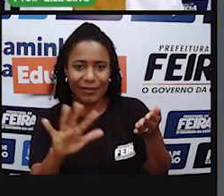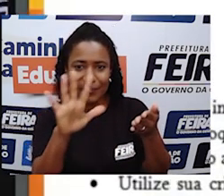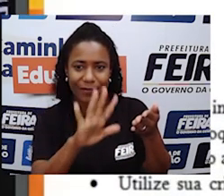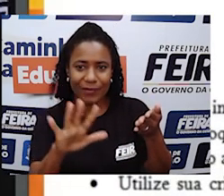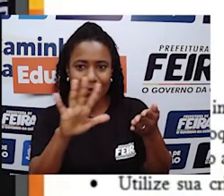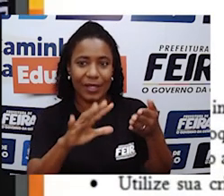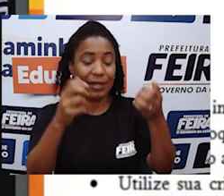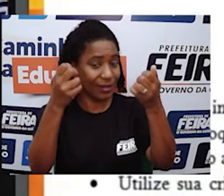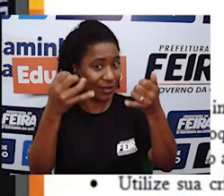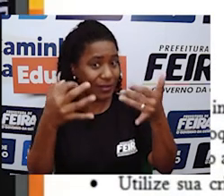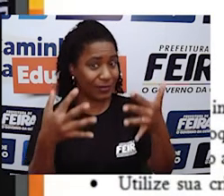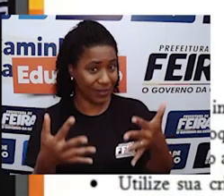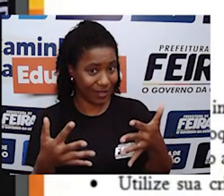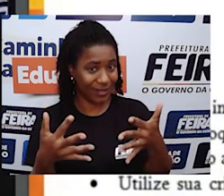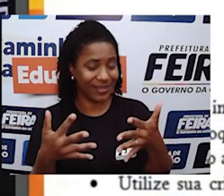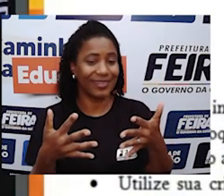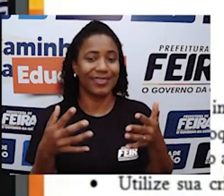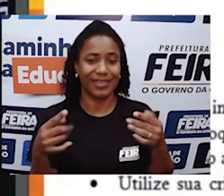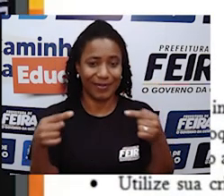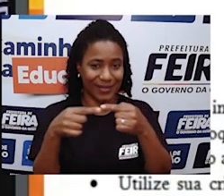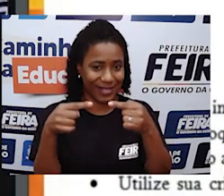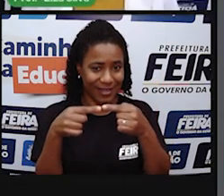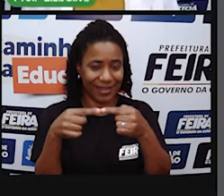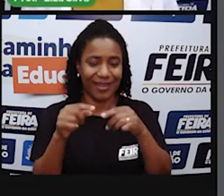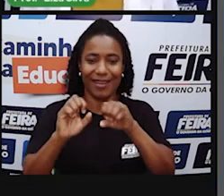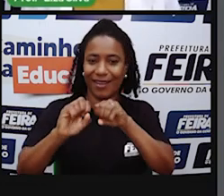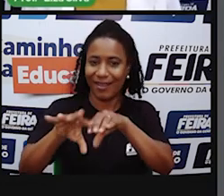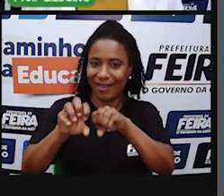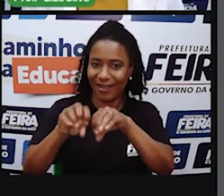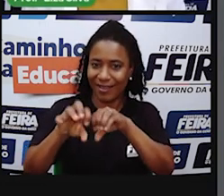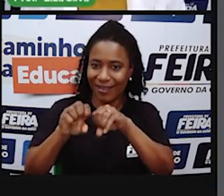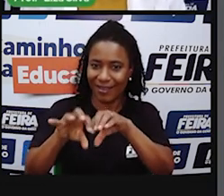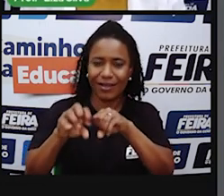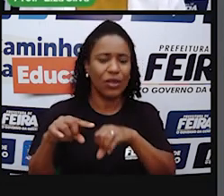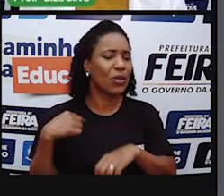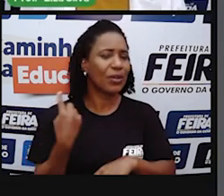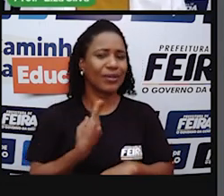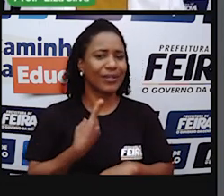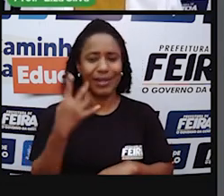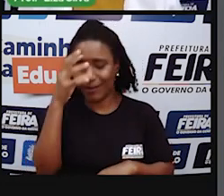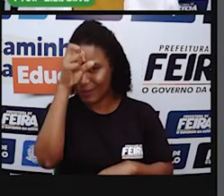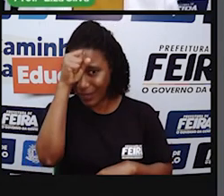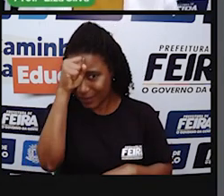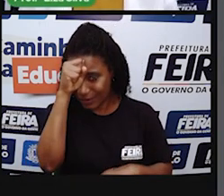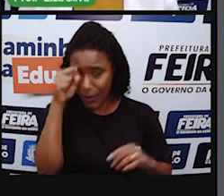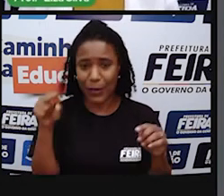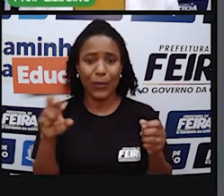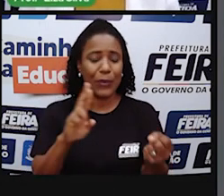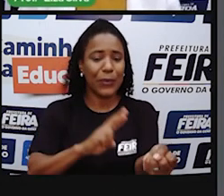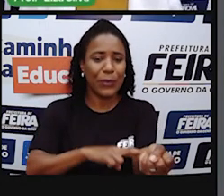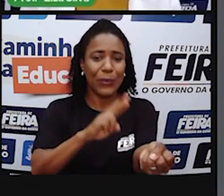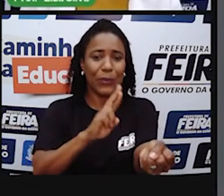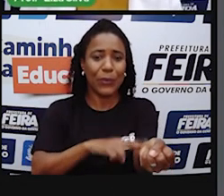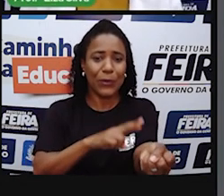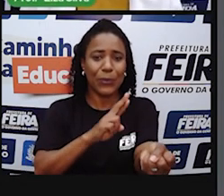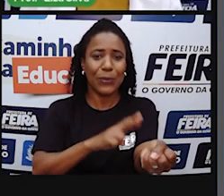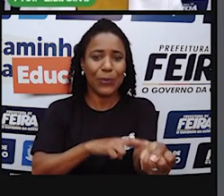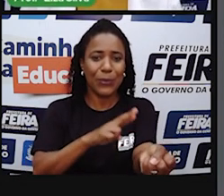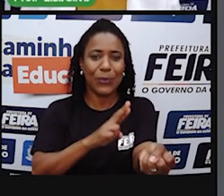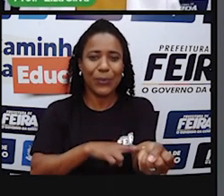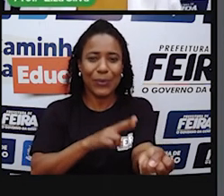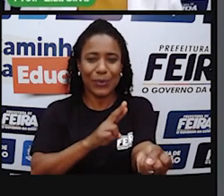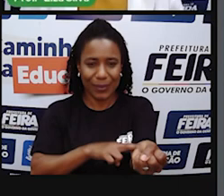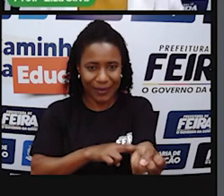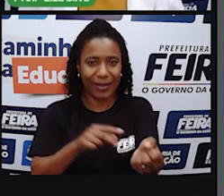propõe A falar um pouco Sobre a aula de hoje A revisar um pouco Sobre o que aprendemos Deste ritmo Tão